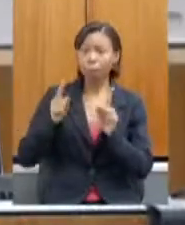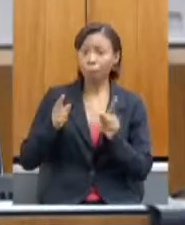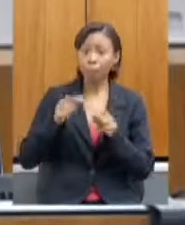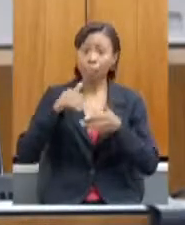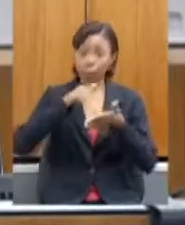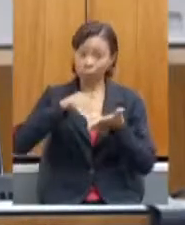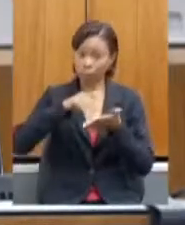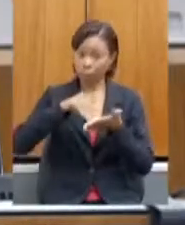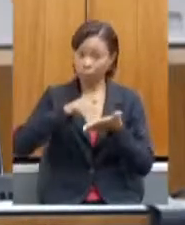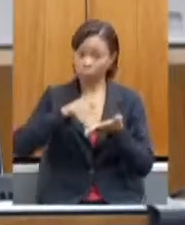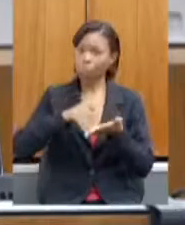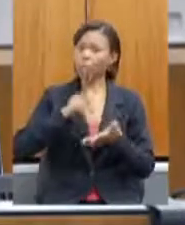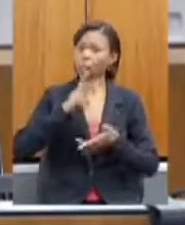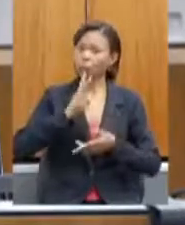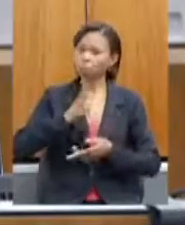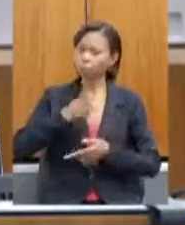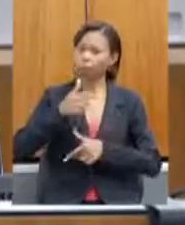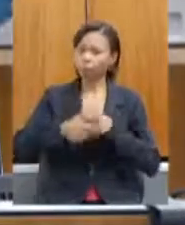servidores